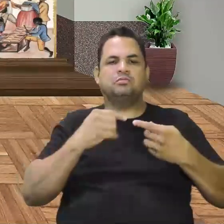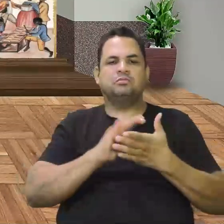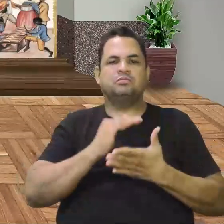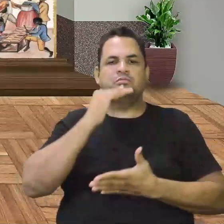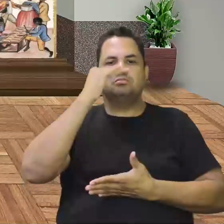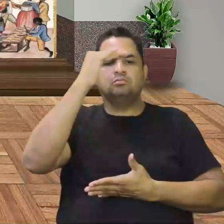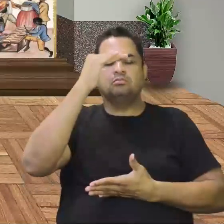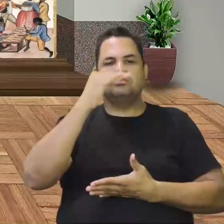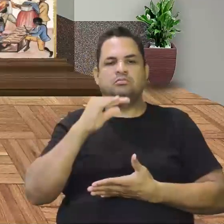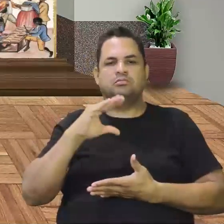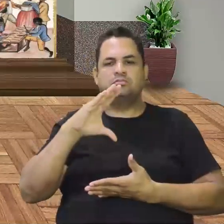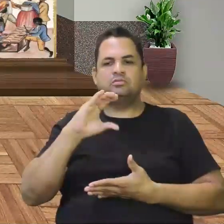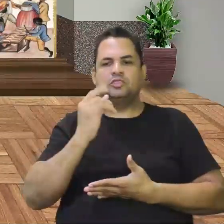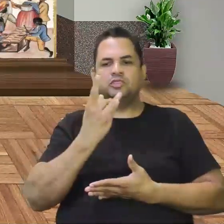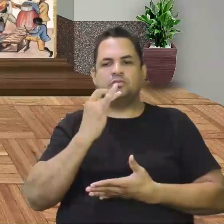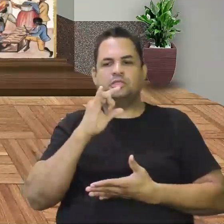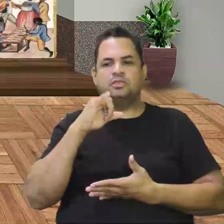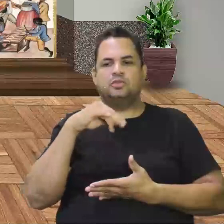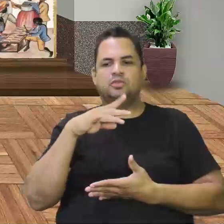chapetões.